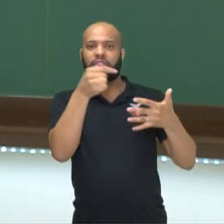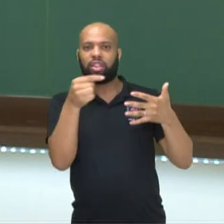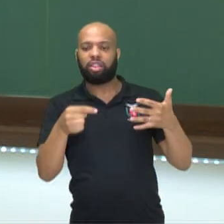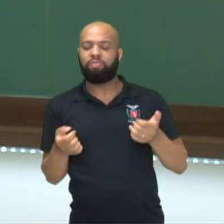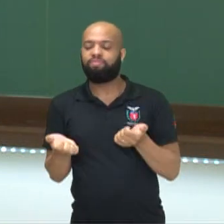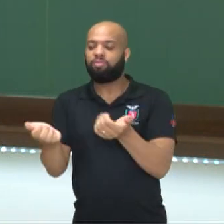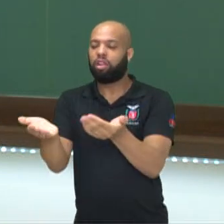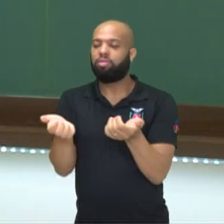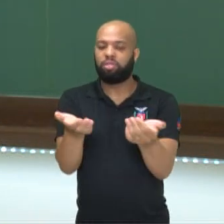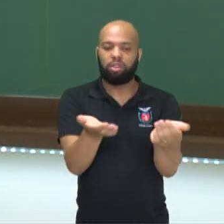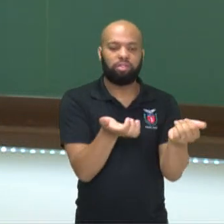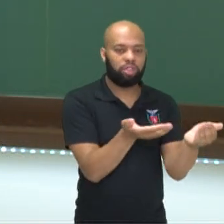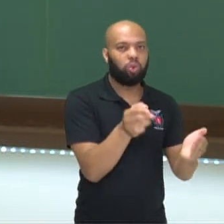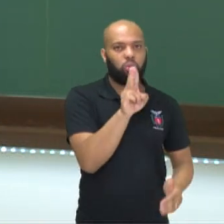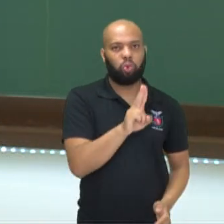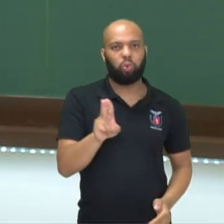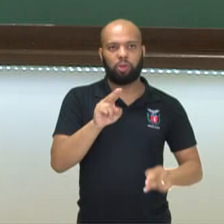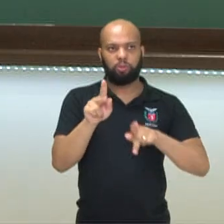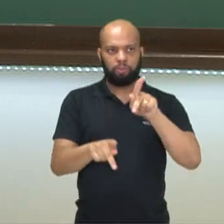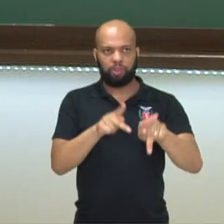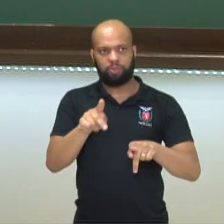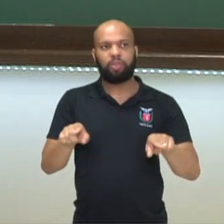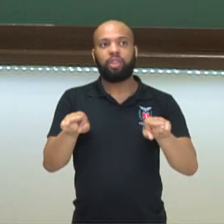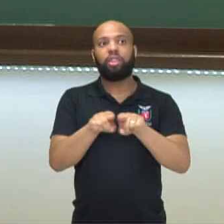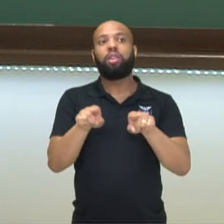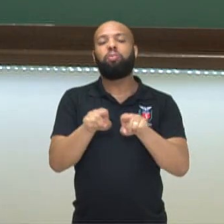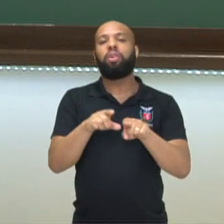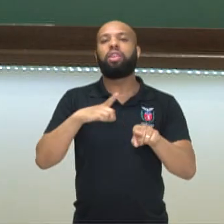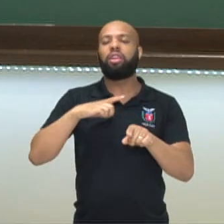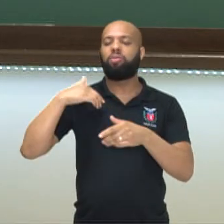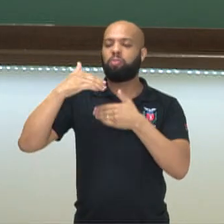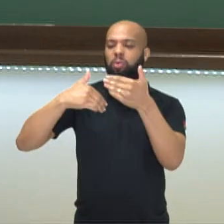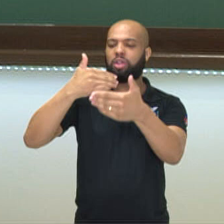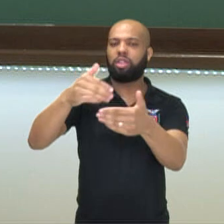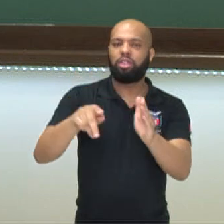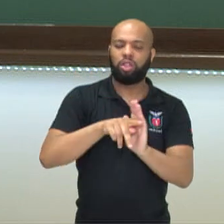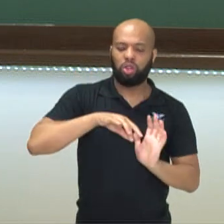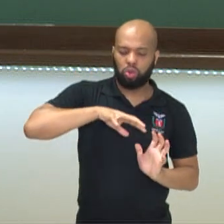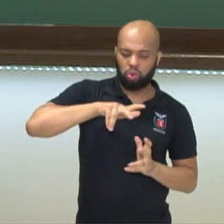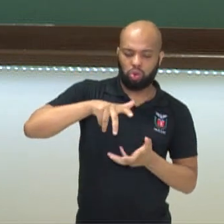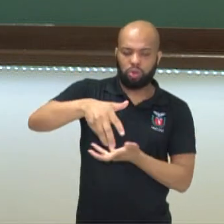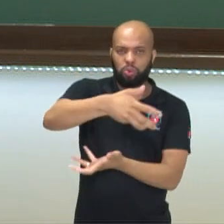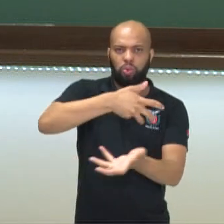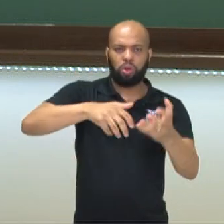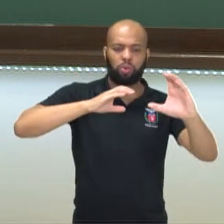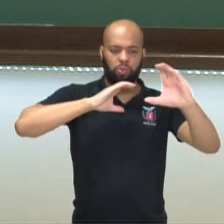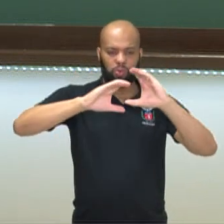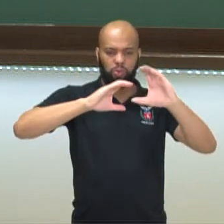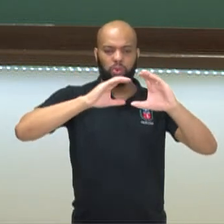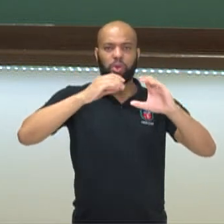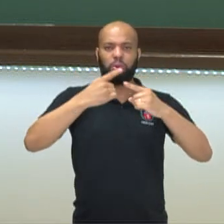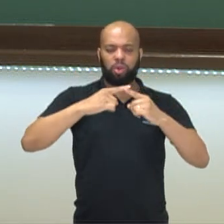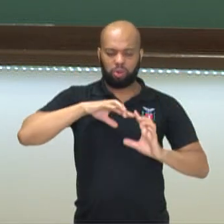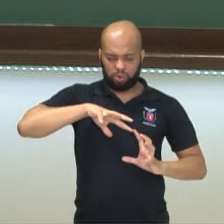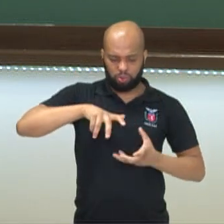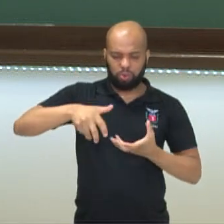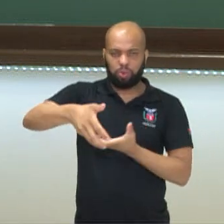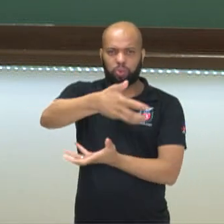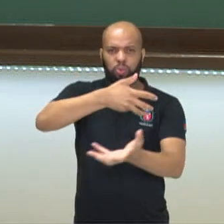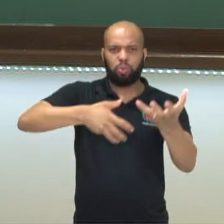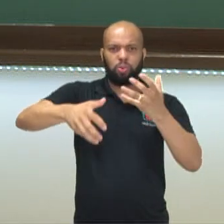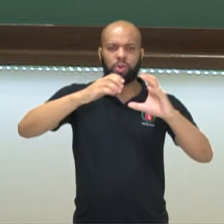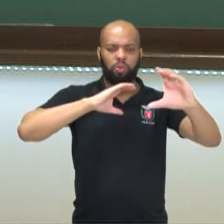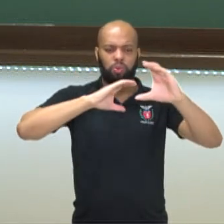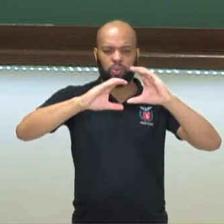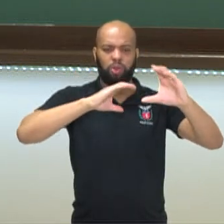disponibilizados para o uso civil. E também pelo processo de globalização, onde, no mundo globalizado, as barreiras